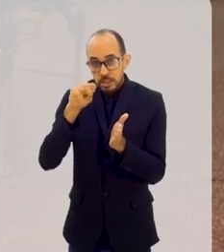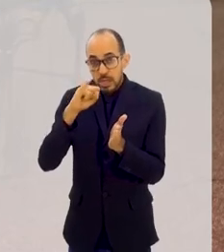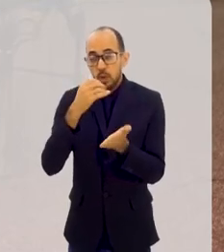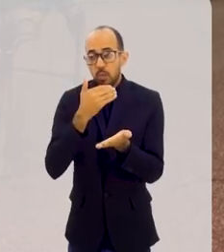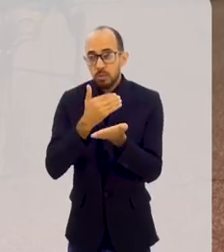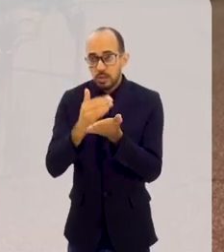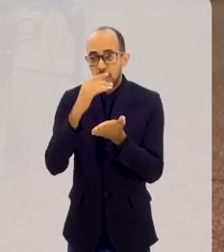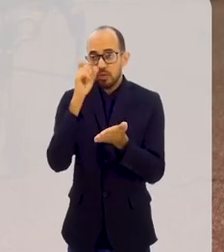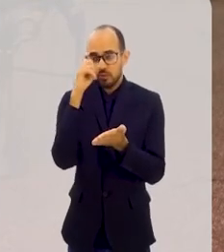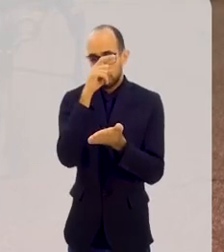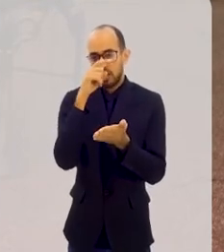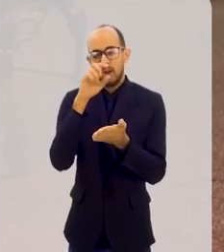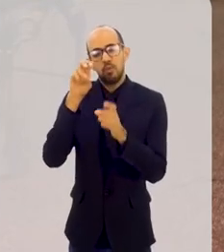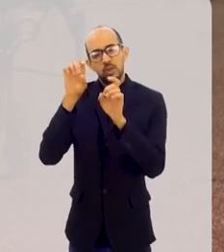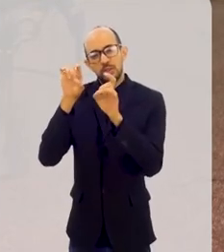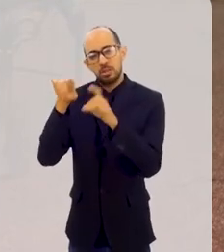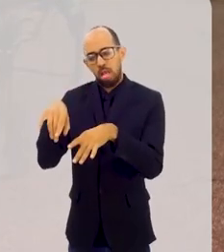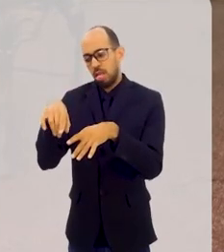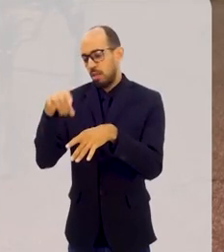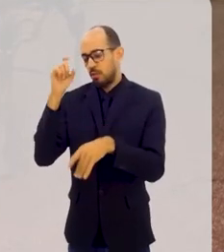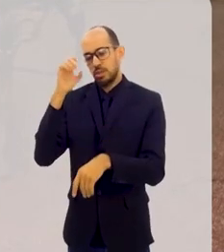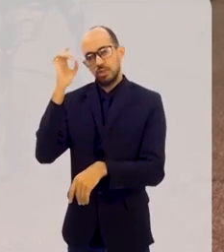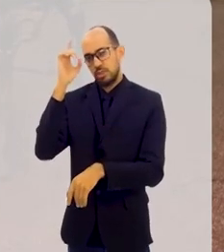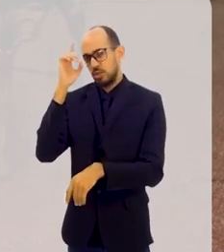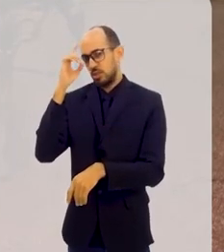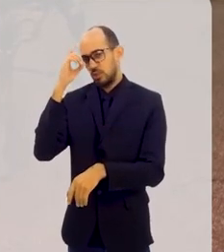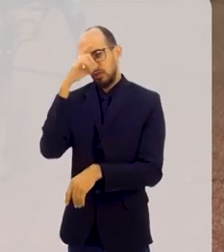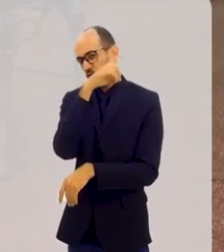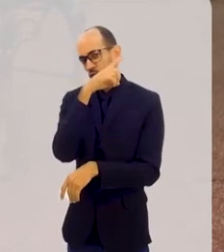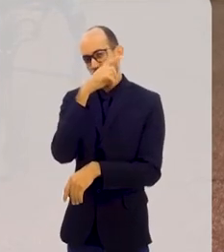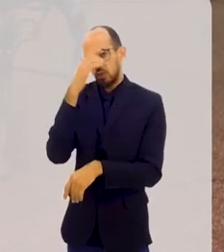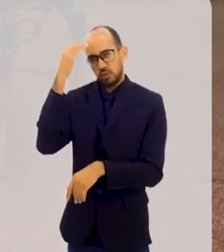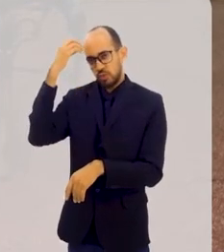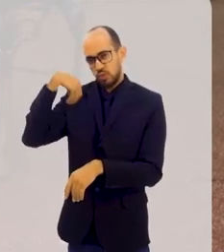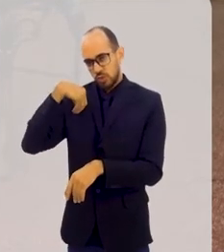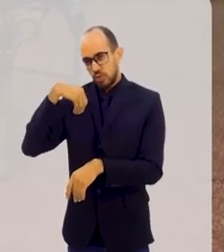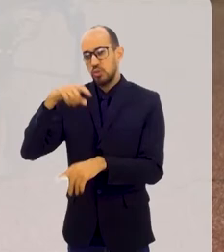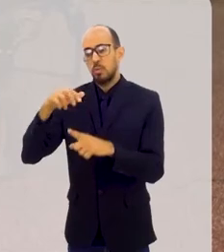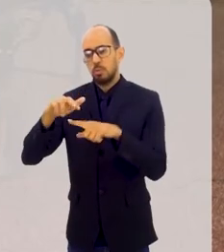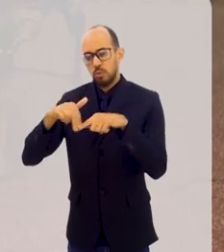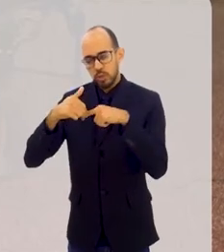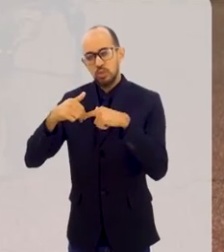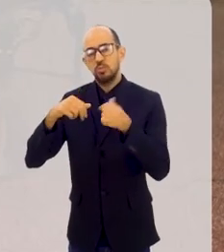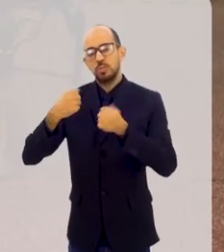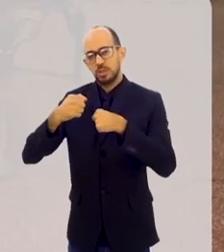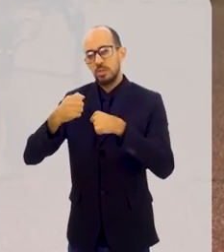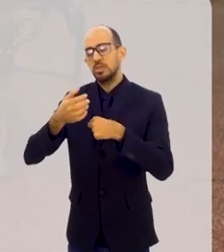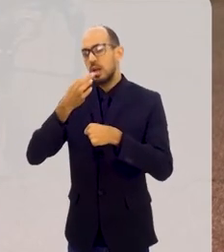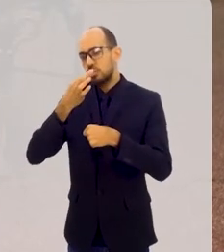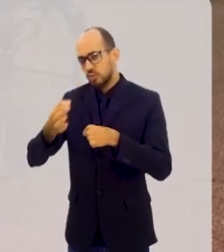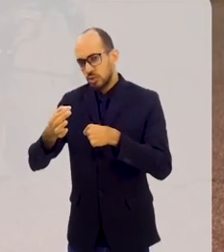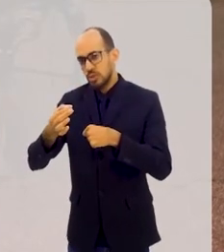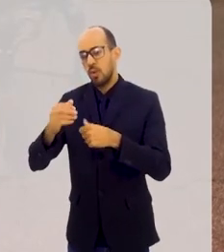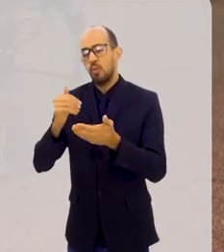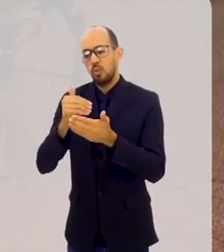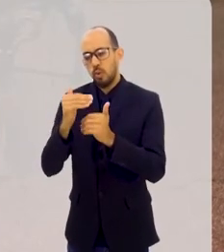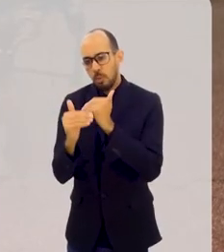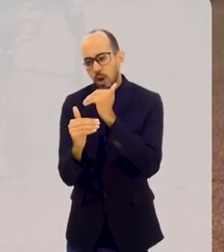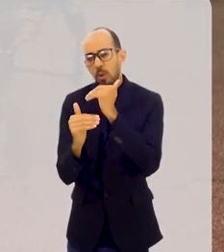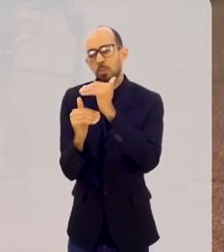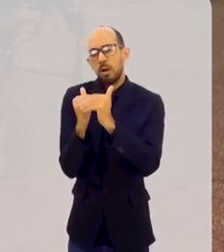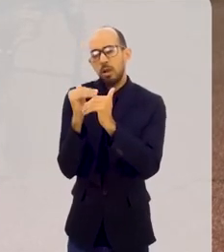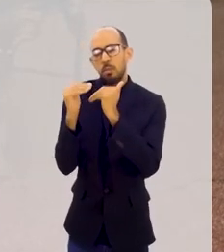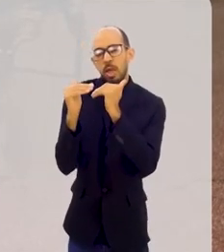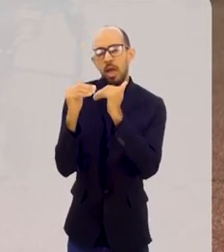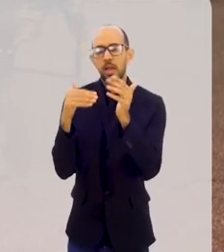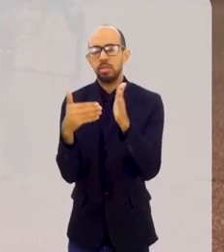eu começar com os difíceis, vou desistir. Por isso, eu tenho que escolher alguns que vamos indicar. Lê isso aqui, lê isso aqui, no início até